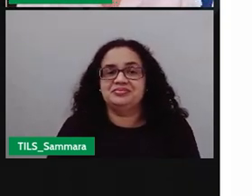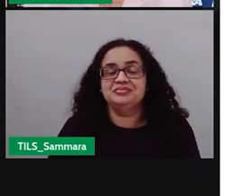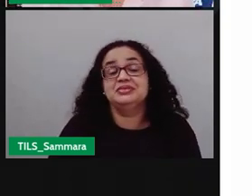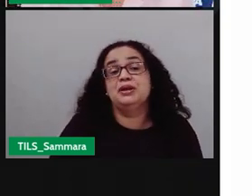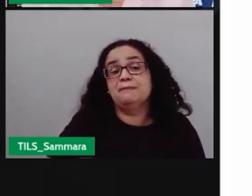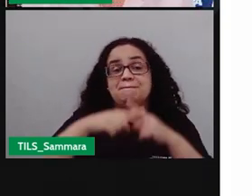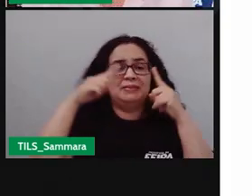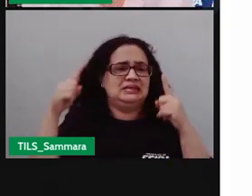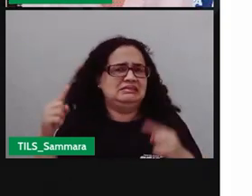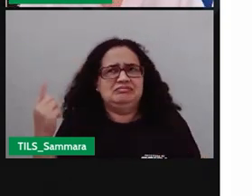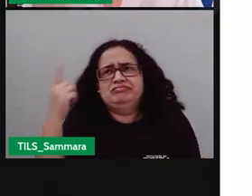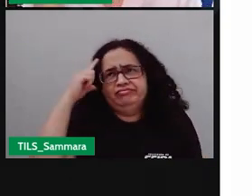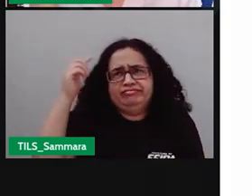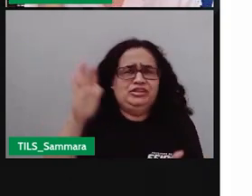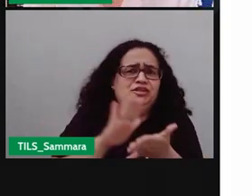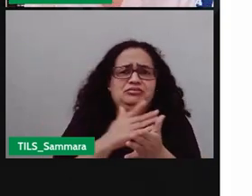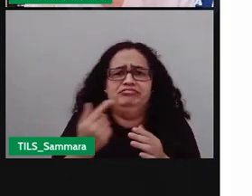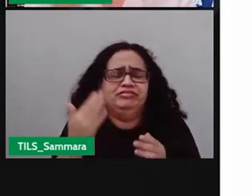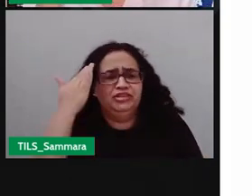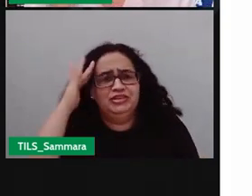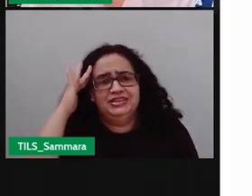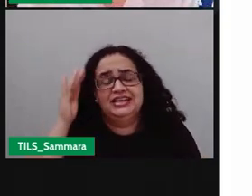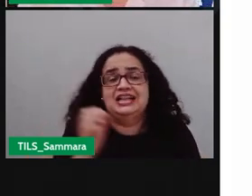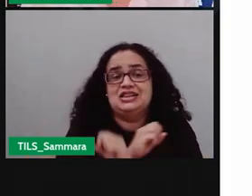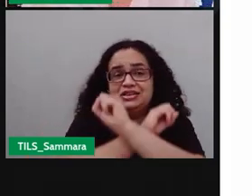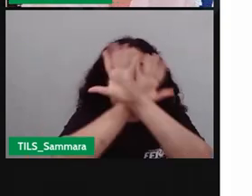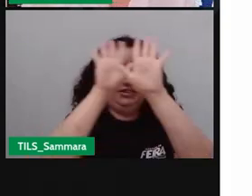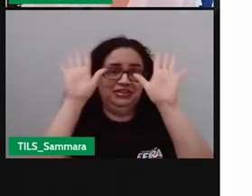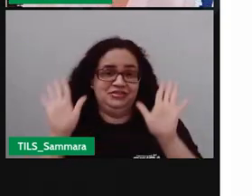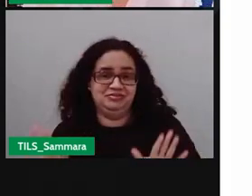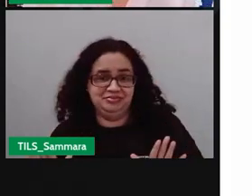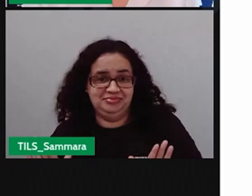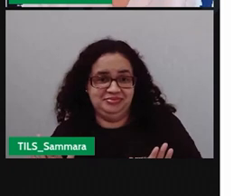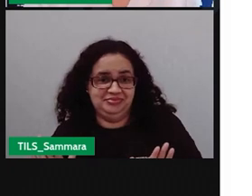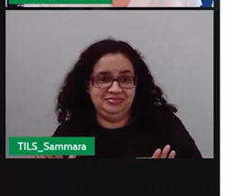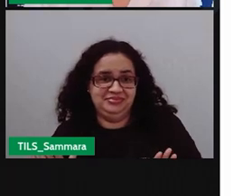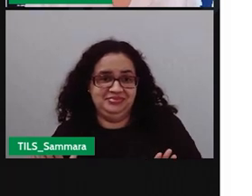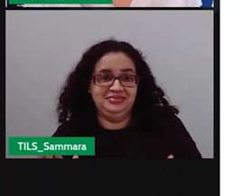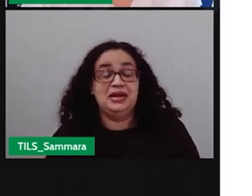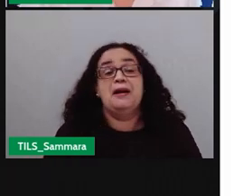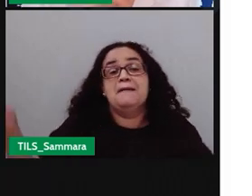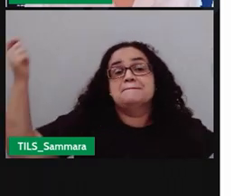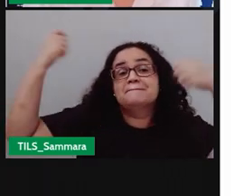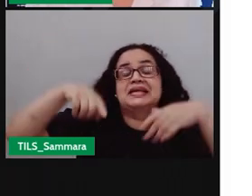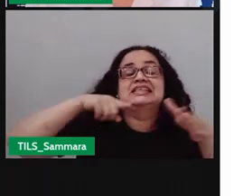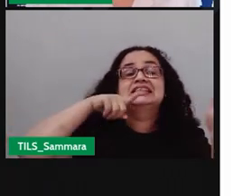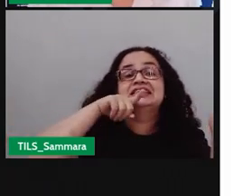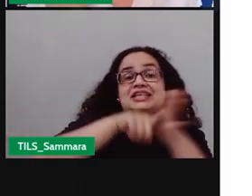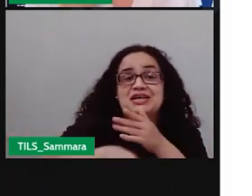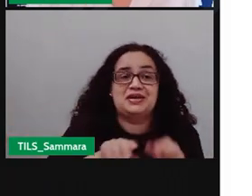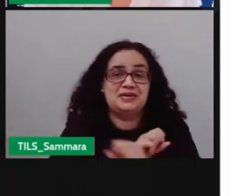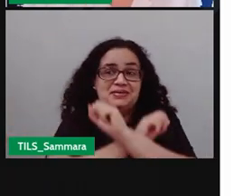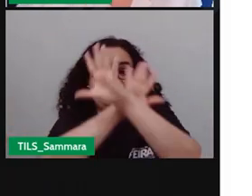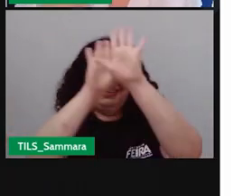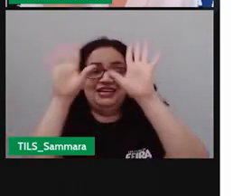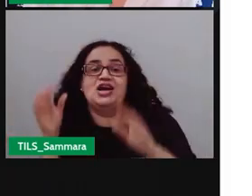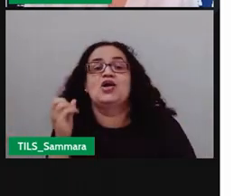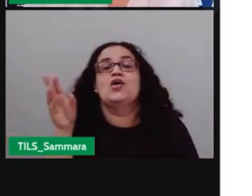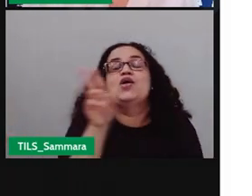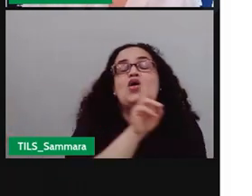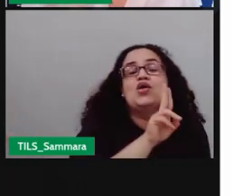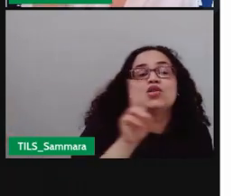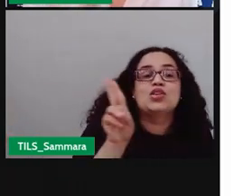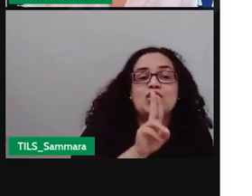mas Samara não entendeu minha pergunta porque eu não fui clara e não fui objetiva então eu preciso de perguntas claras e objetivas qual o seu